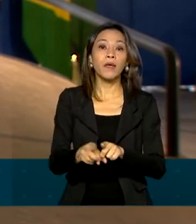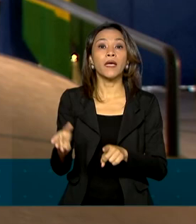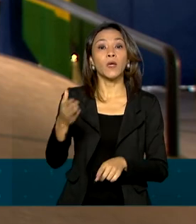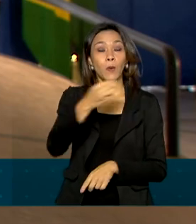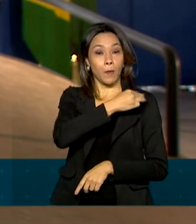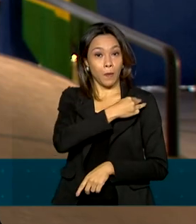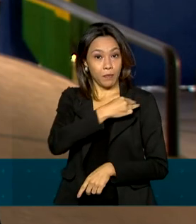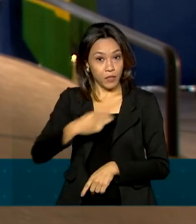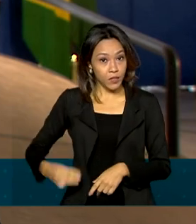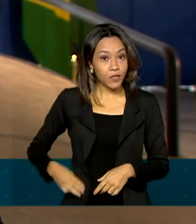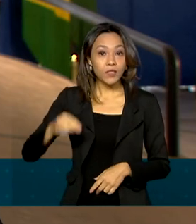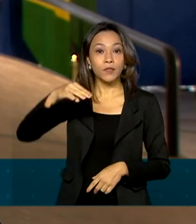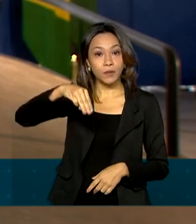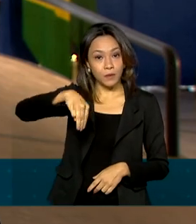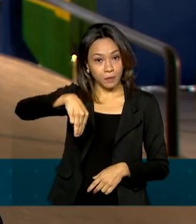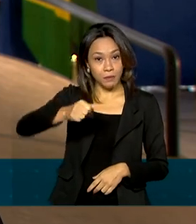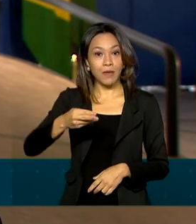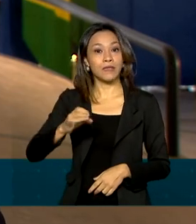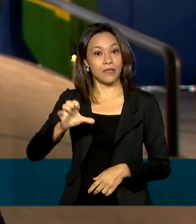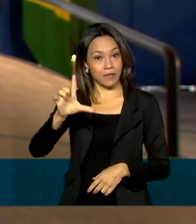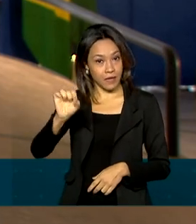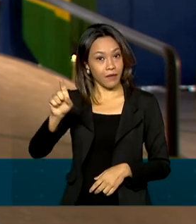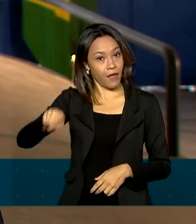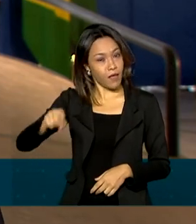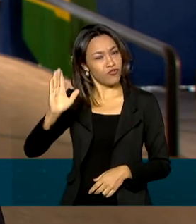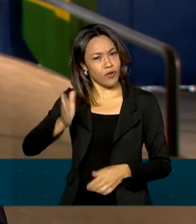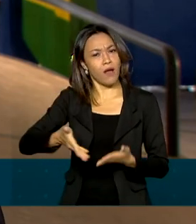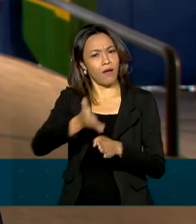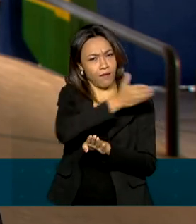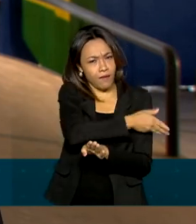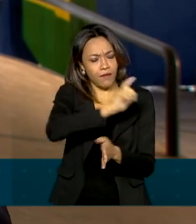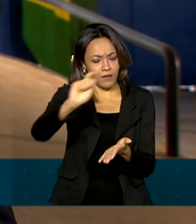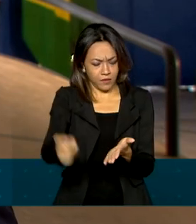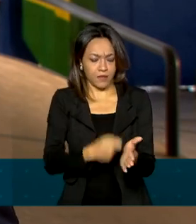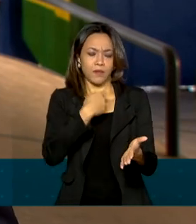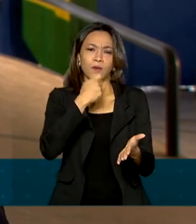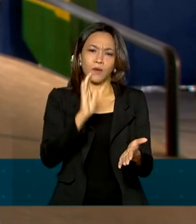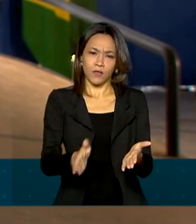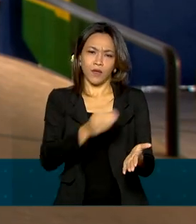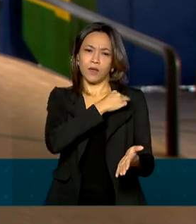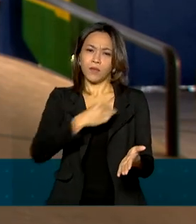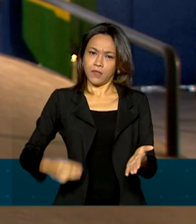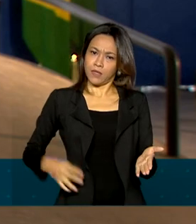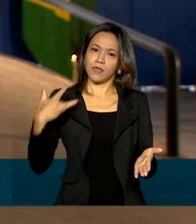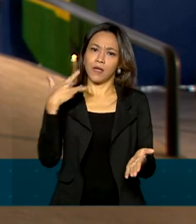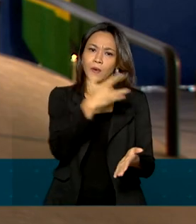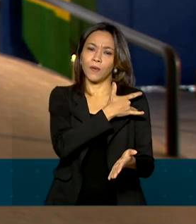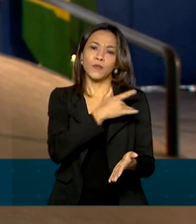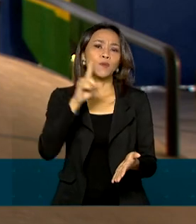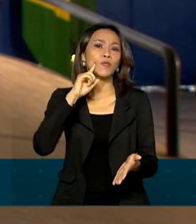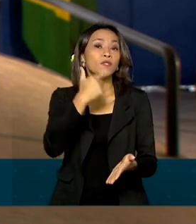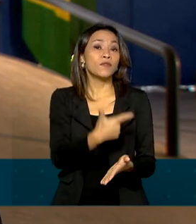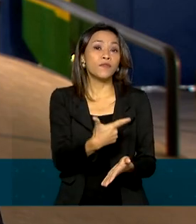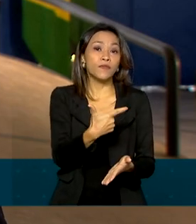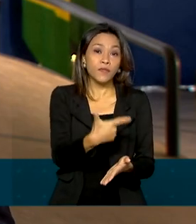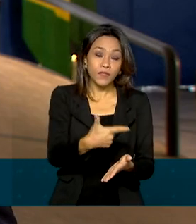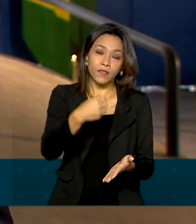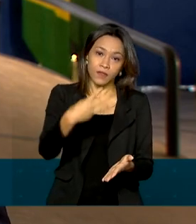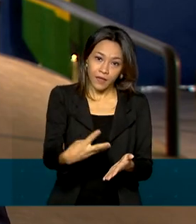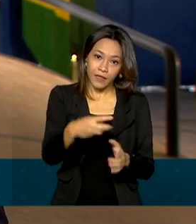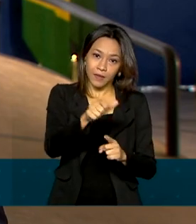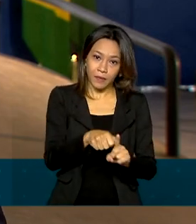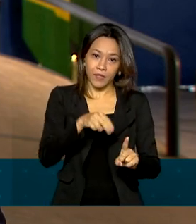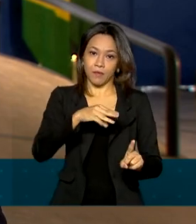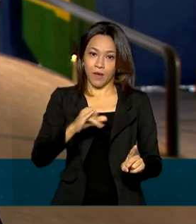simbolicamente oficializado no cargo, já que ele já assinou o termo de posse de forma reservada no último dia 23 de março. O mesmo